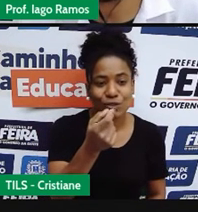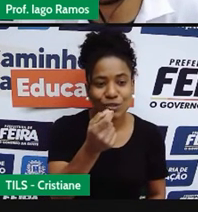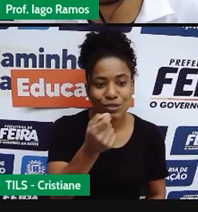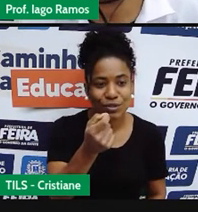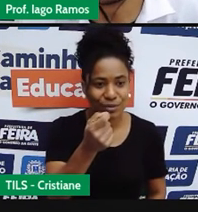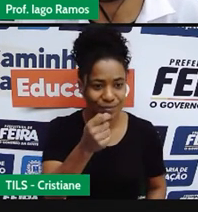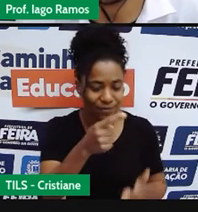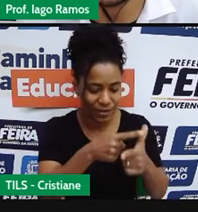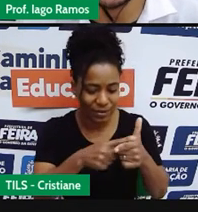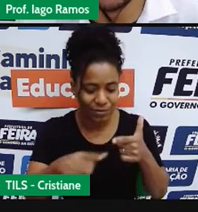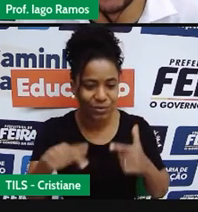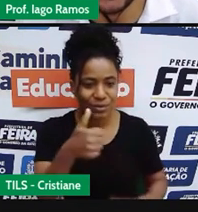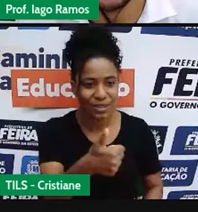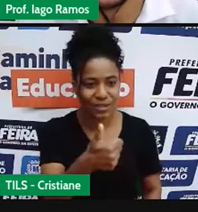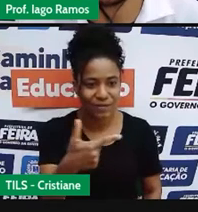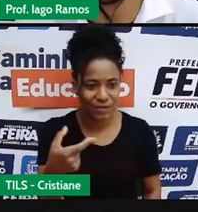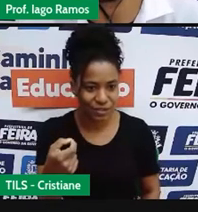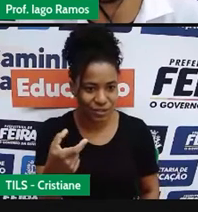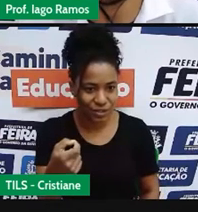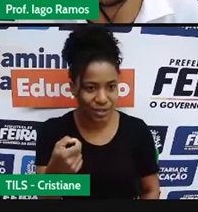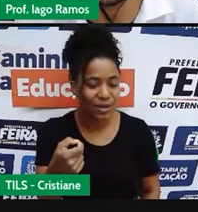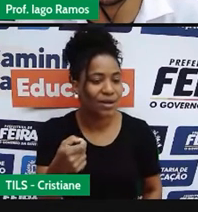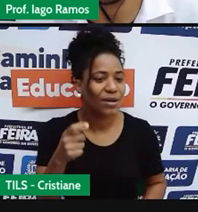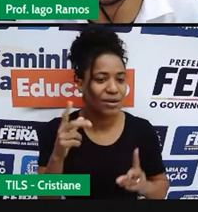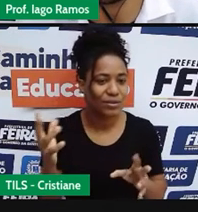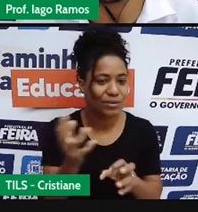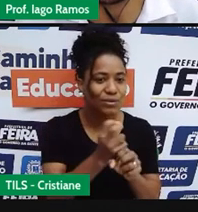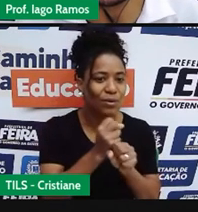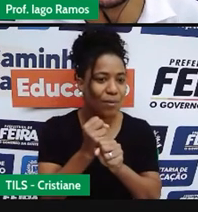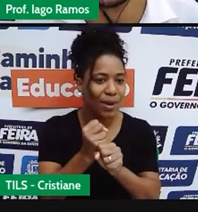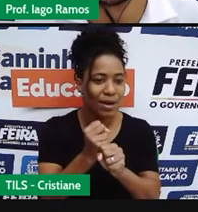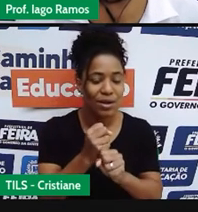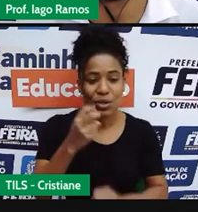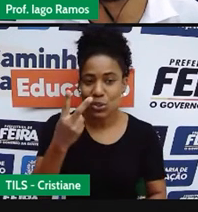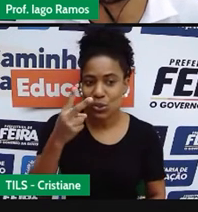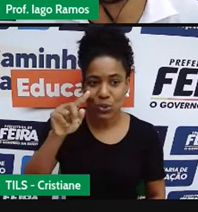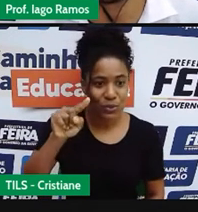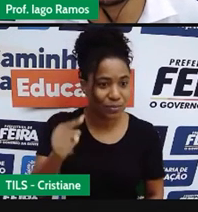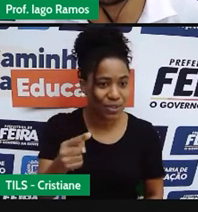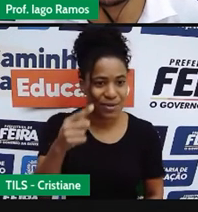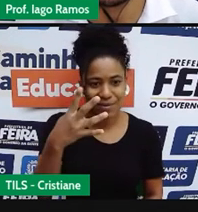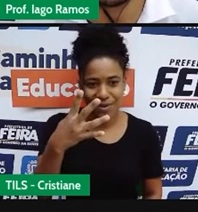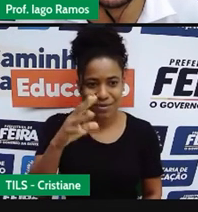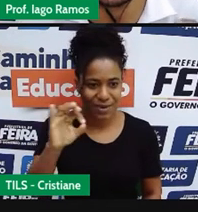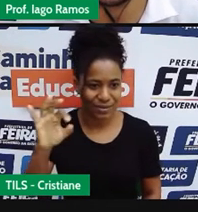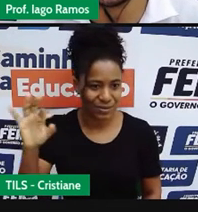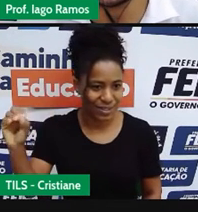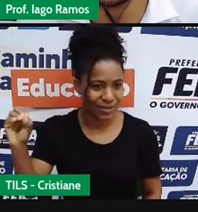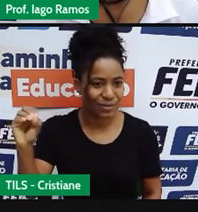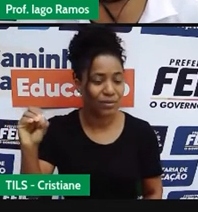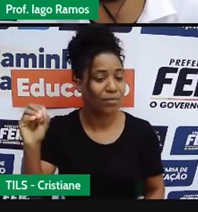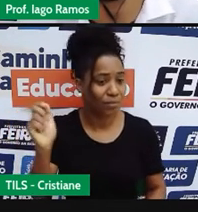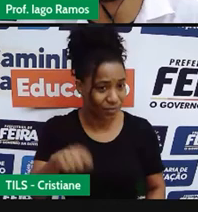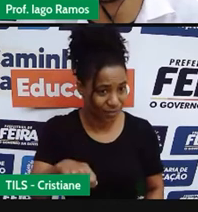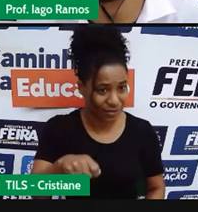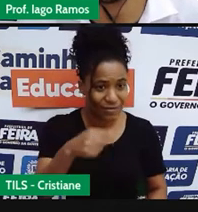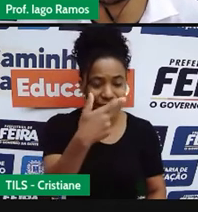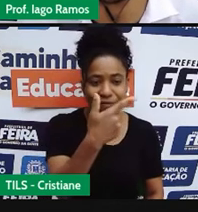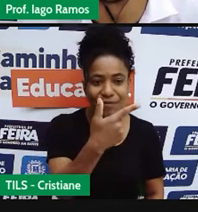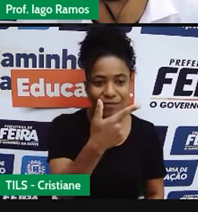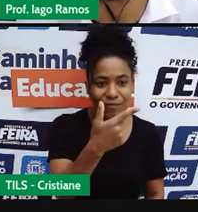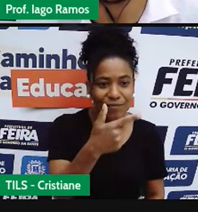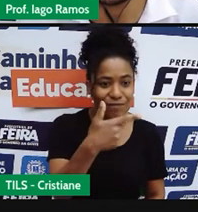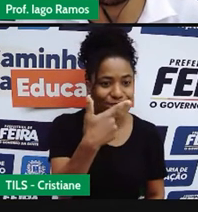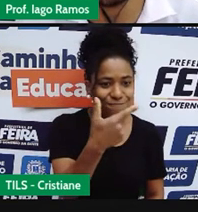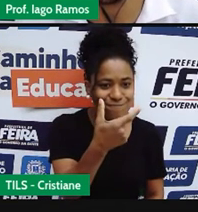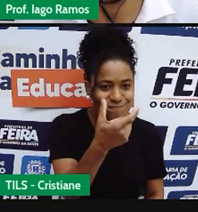2.400. Você pode verificar isso agora na sua calculadora. Faz 20 vezes 120,